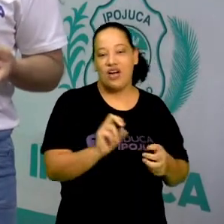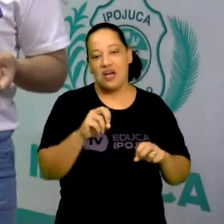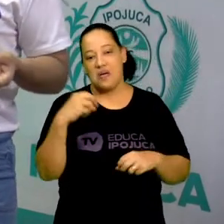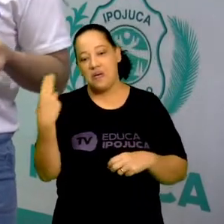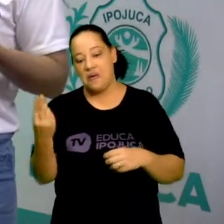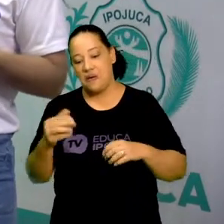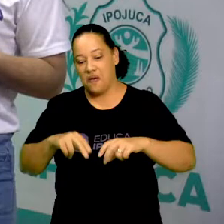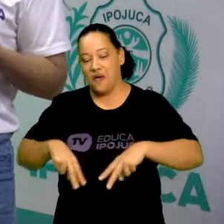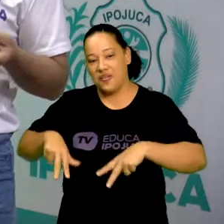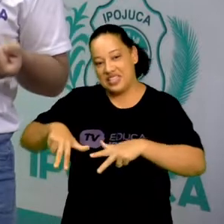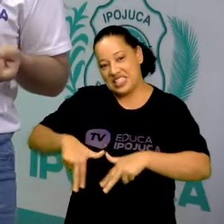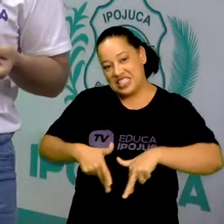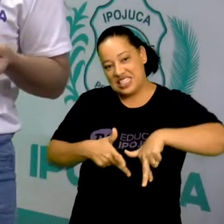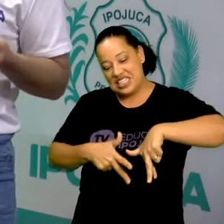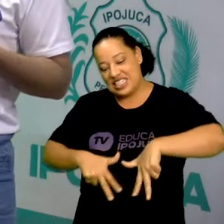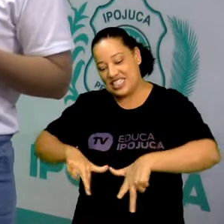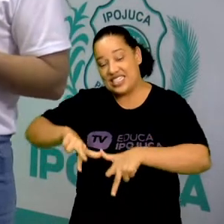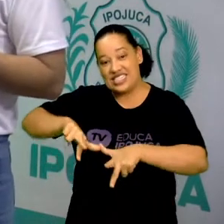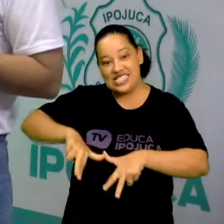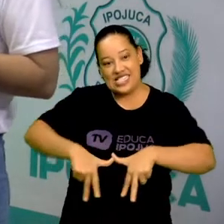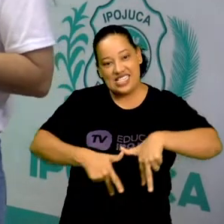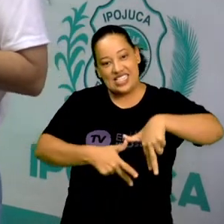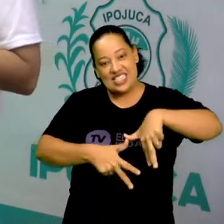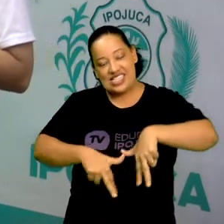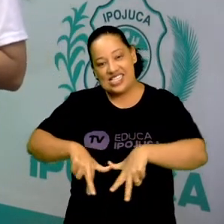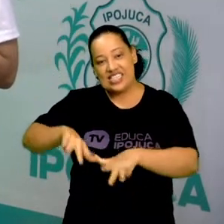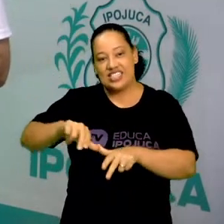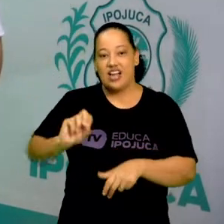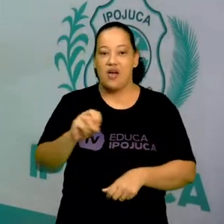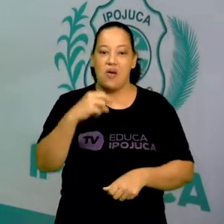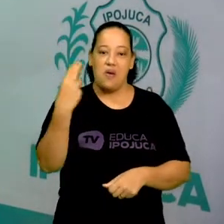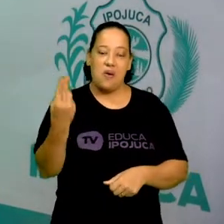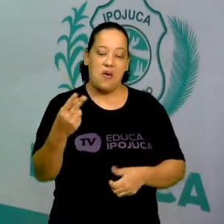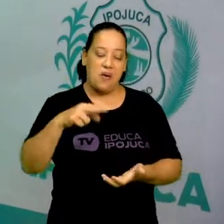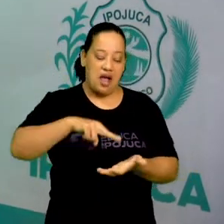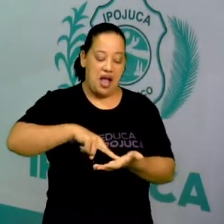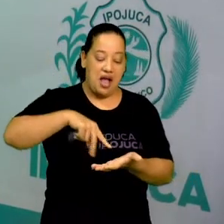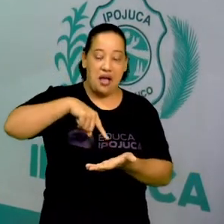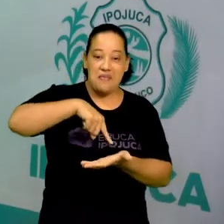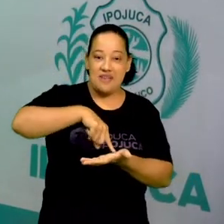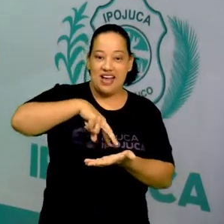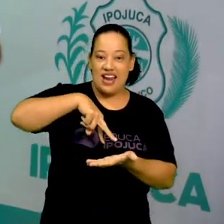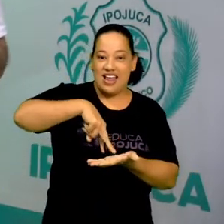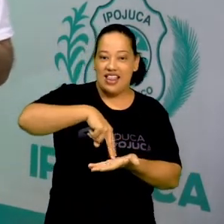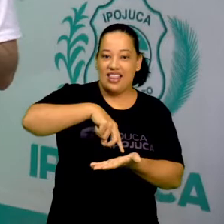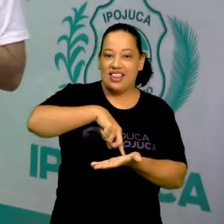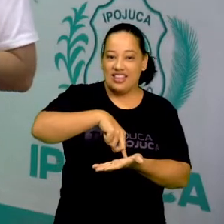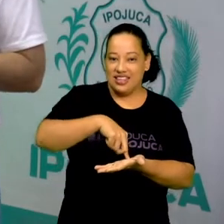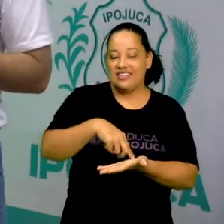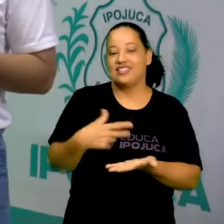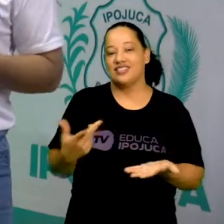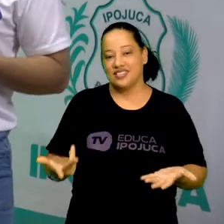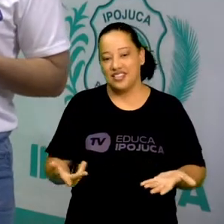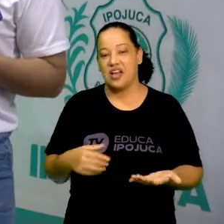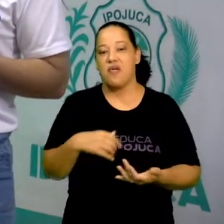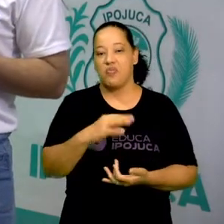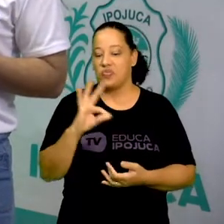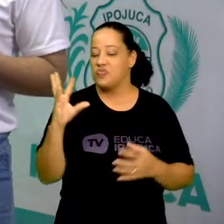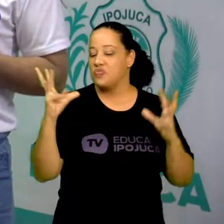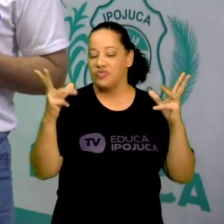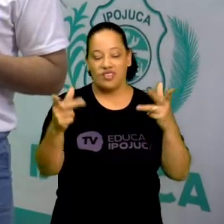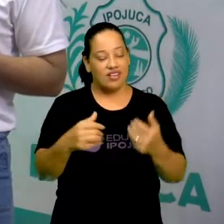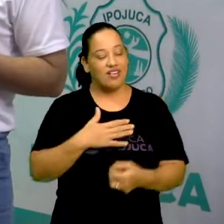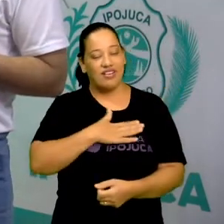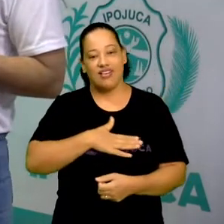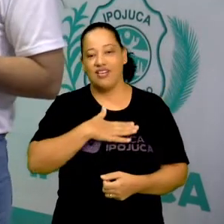cirandinha, legal né crianças? De amarelinha, nossa, todos gostam de brincar de